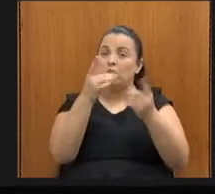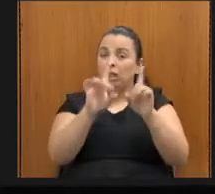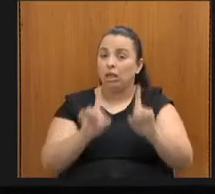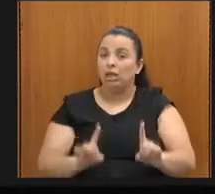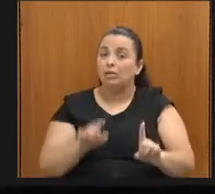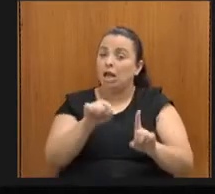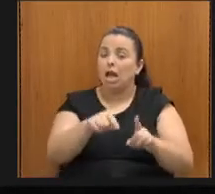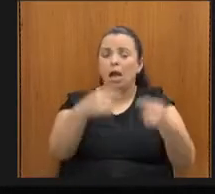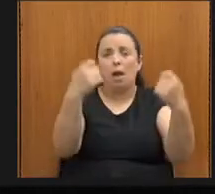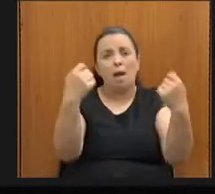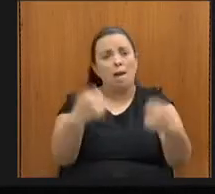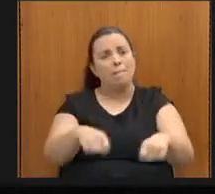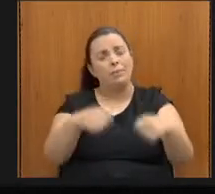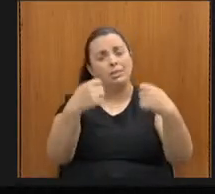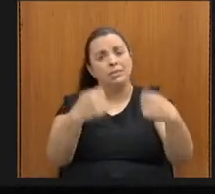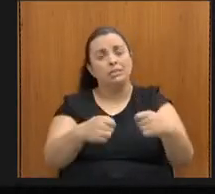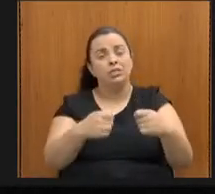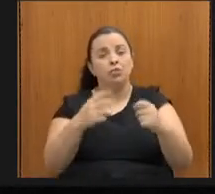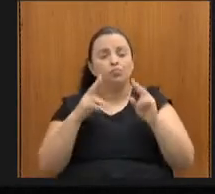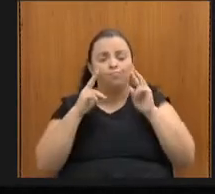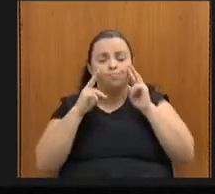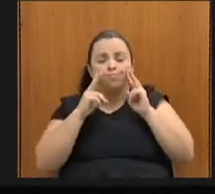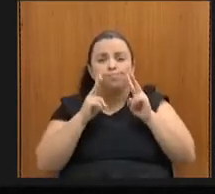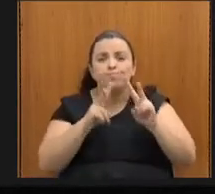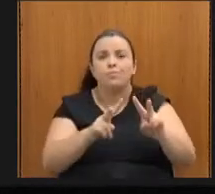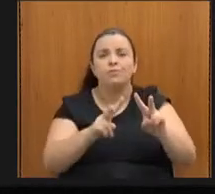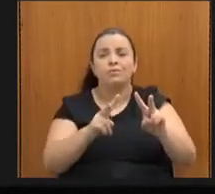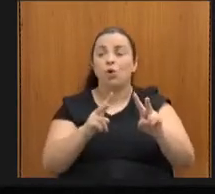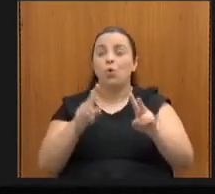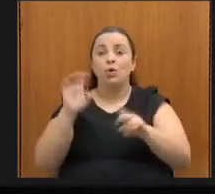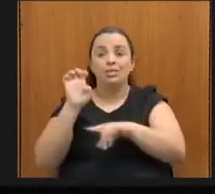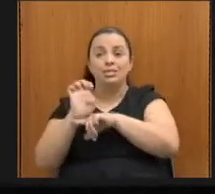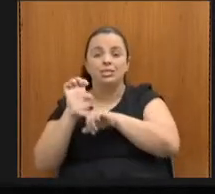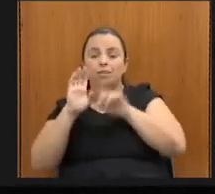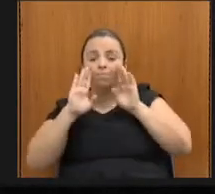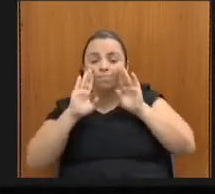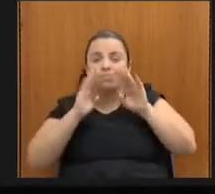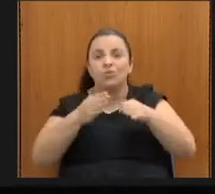necessitadas do olhar do Estado para com elas.